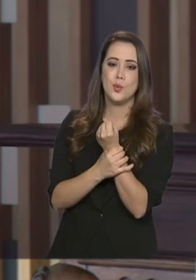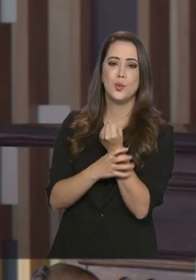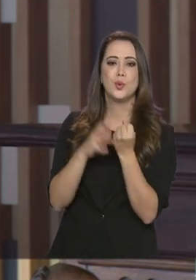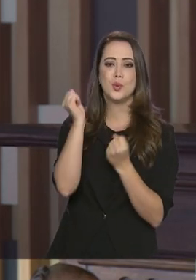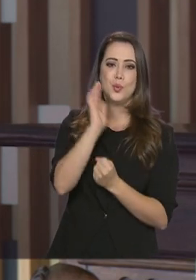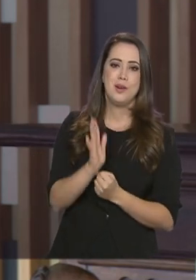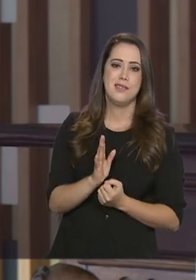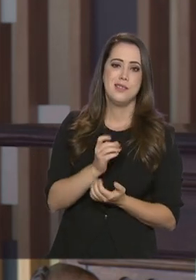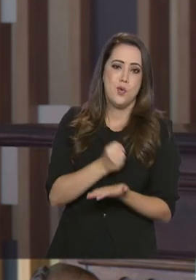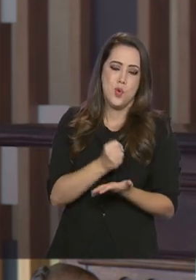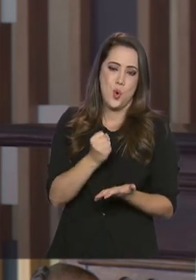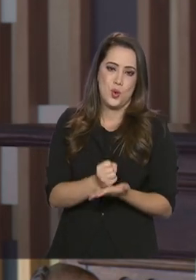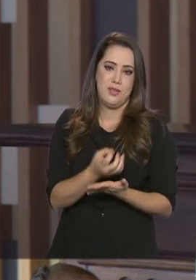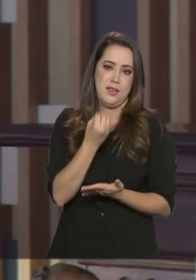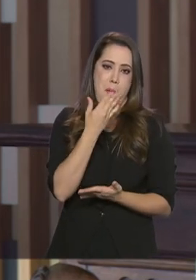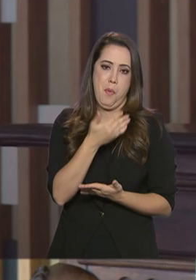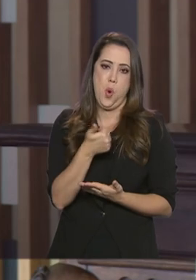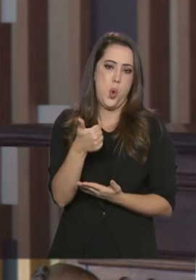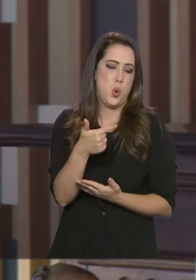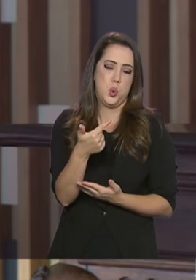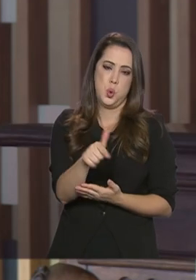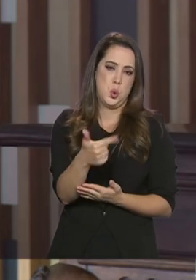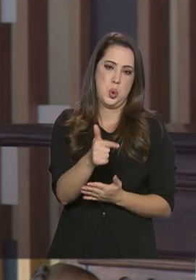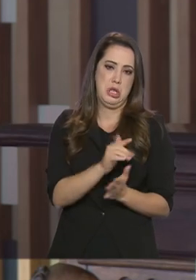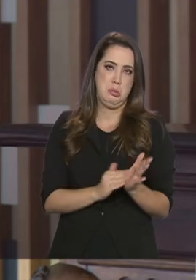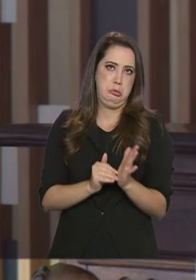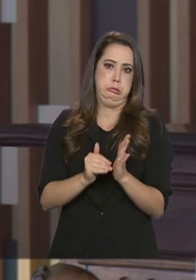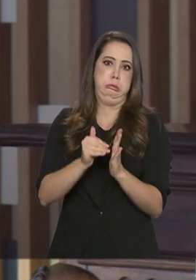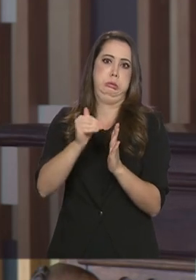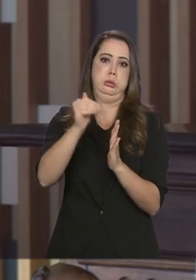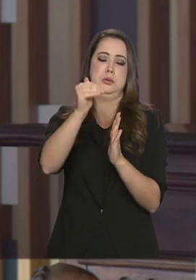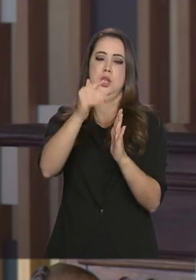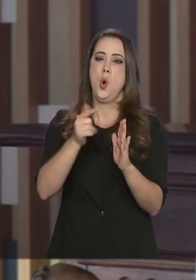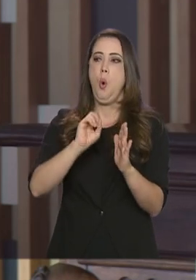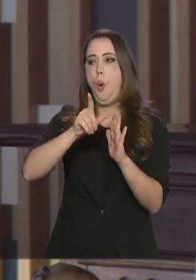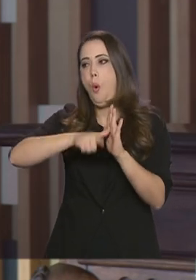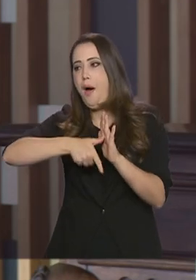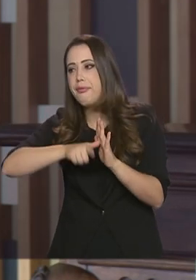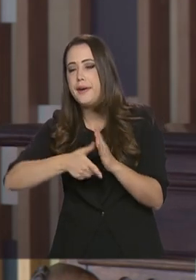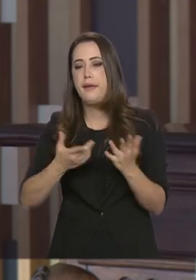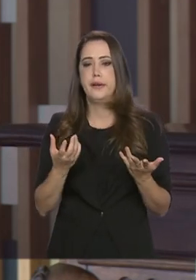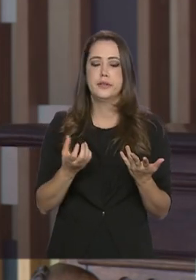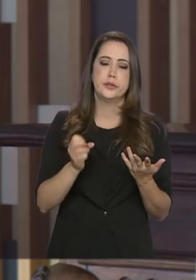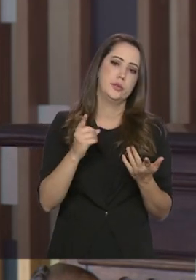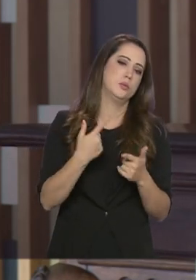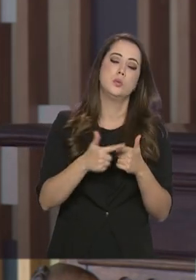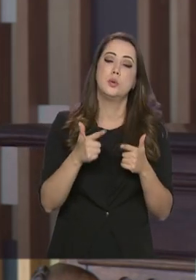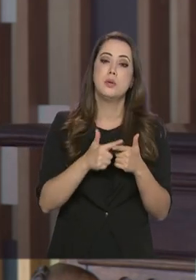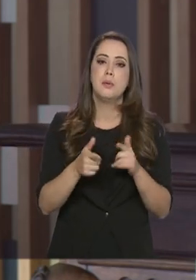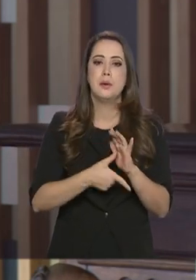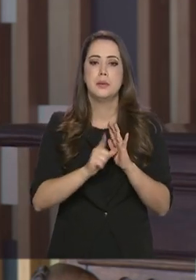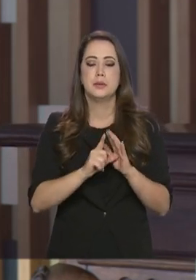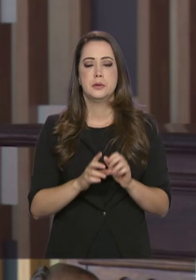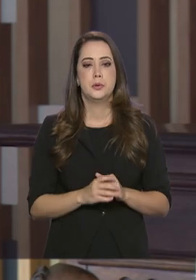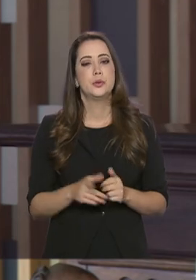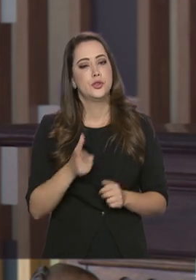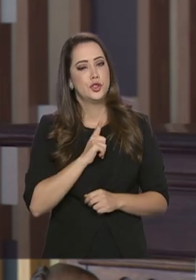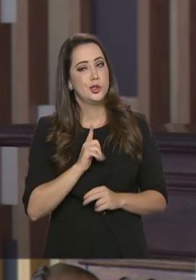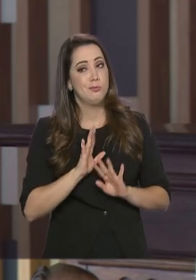de que não vai haver superfaturamento, não vai haver atraso de obra por causa de problemas que havia no passado.